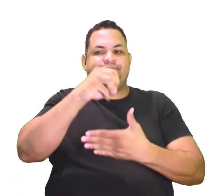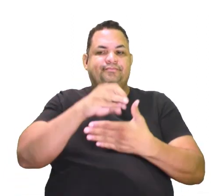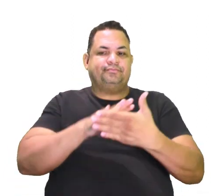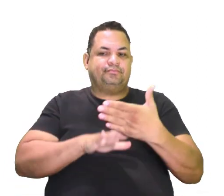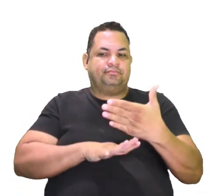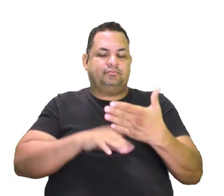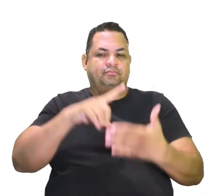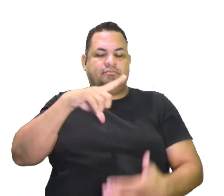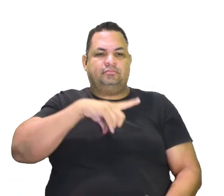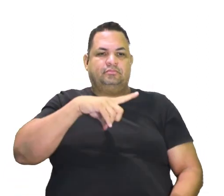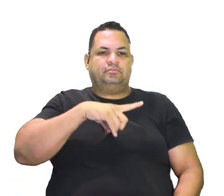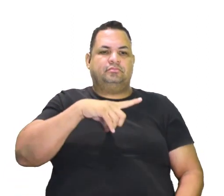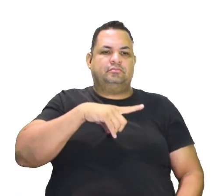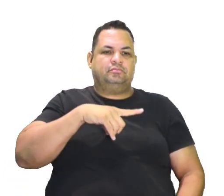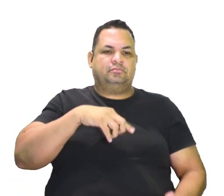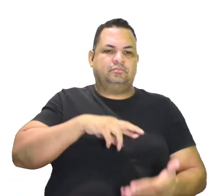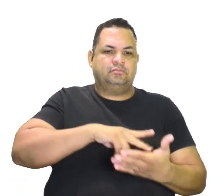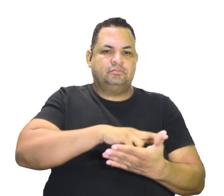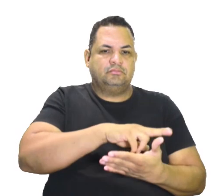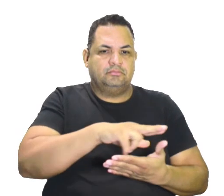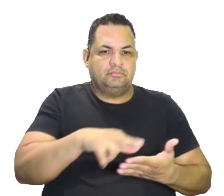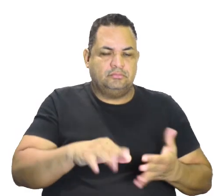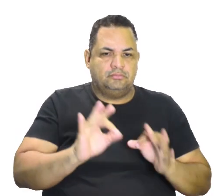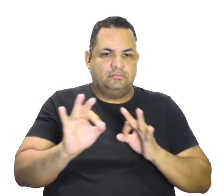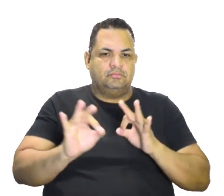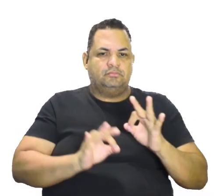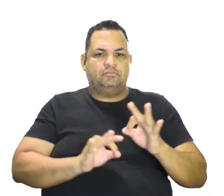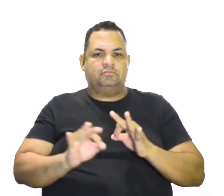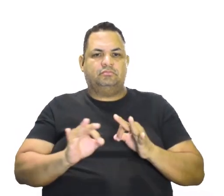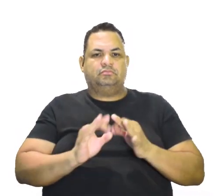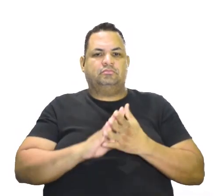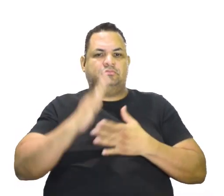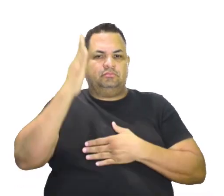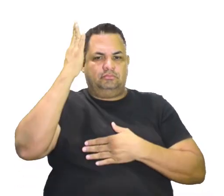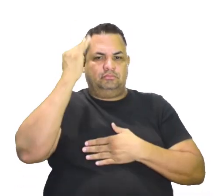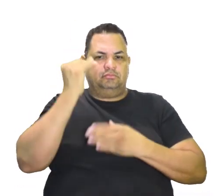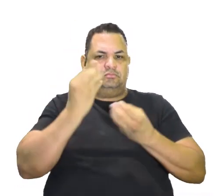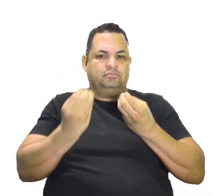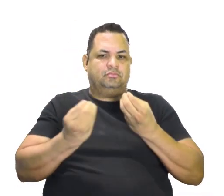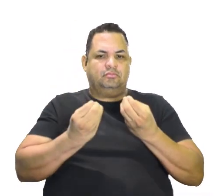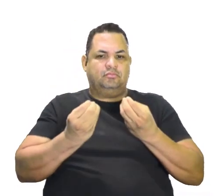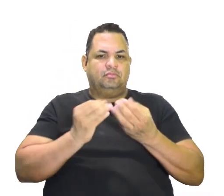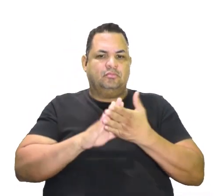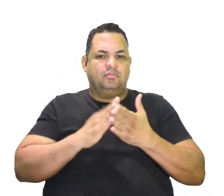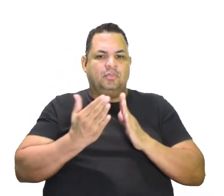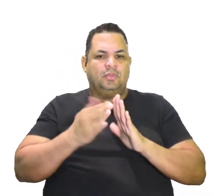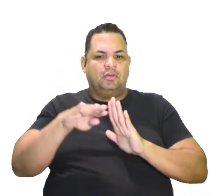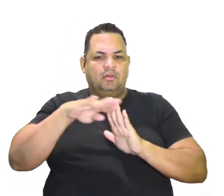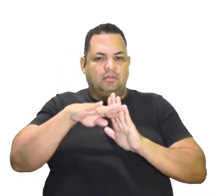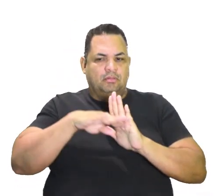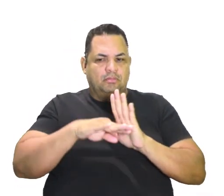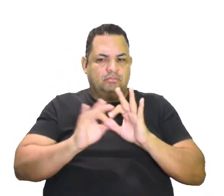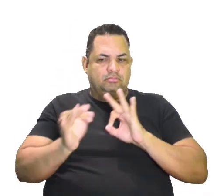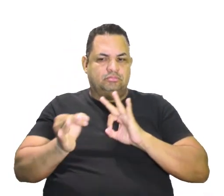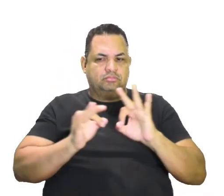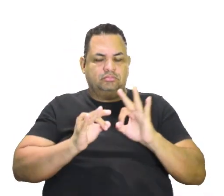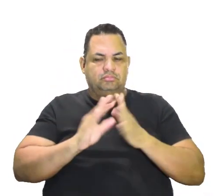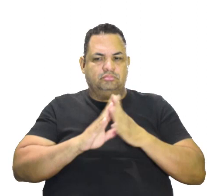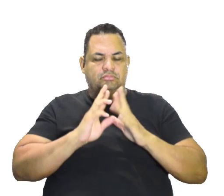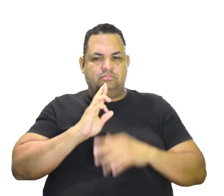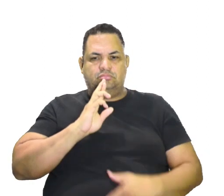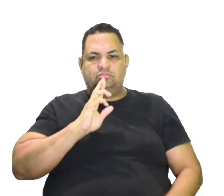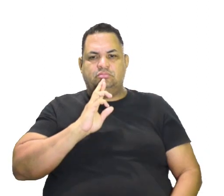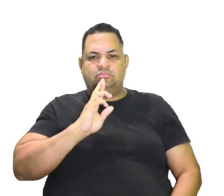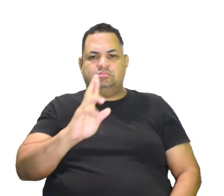tem aí vários ganchos para você saber mais ou menos onde você vai se guiar aí na resposta, né?